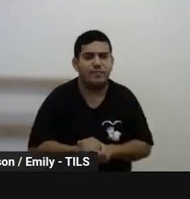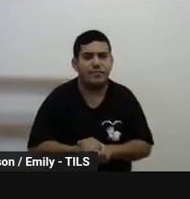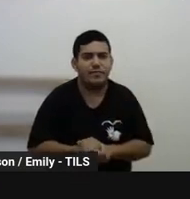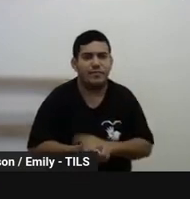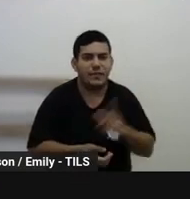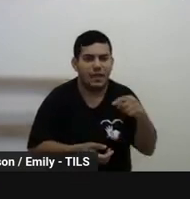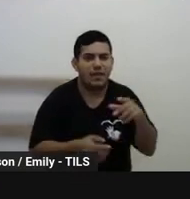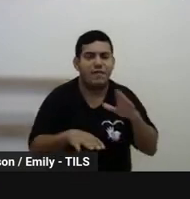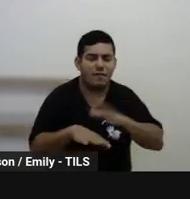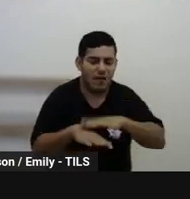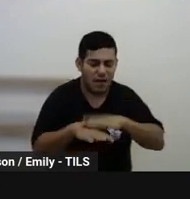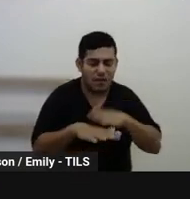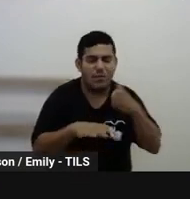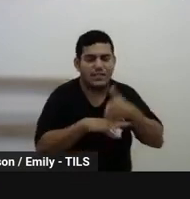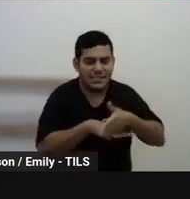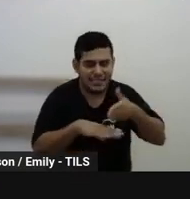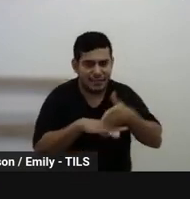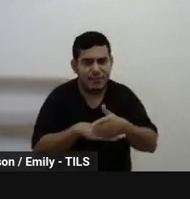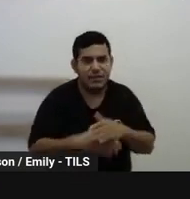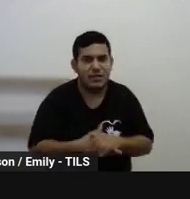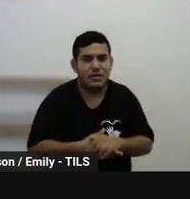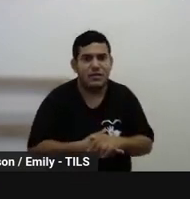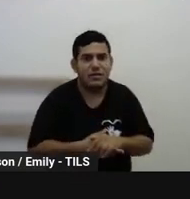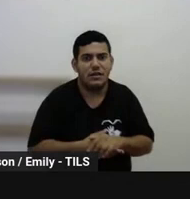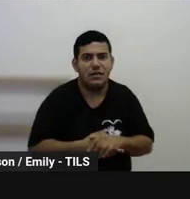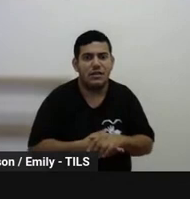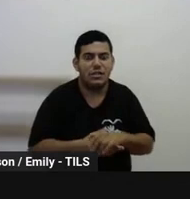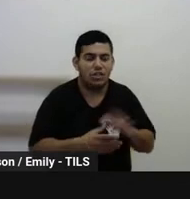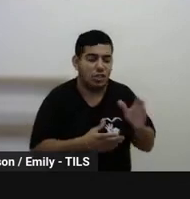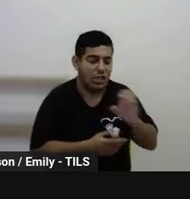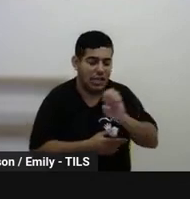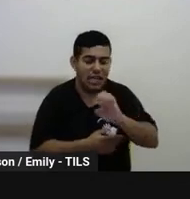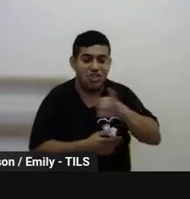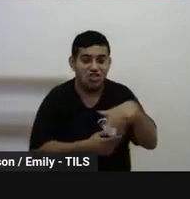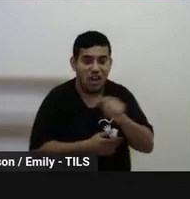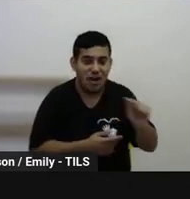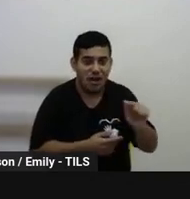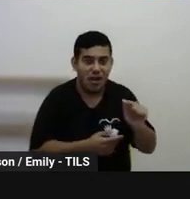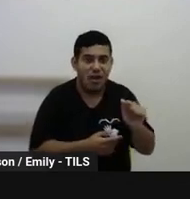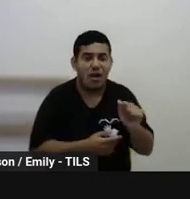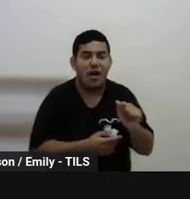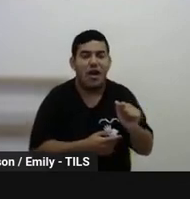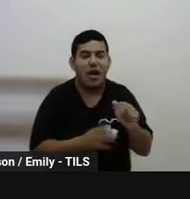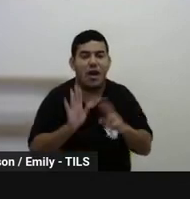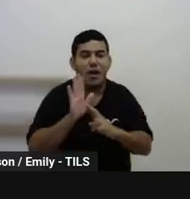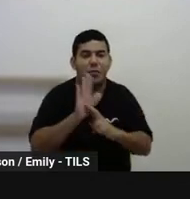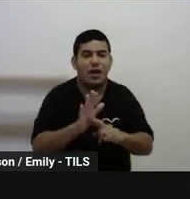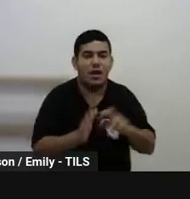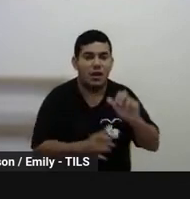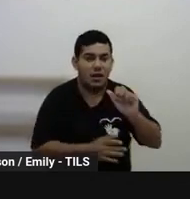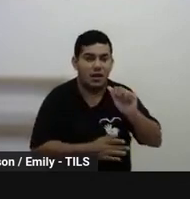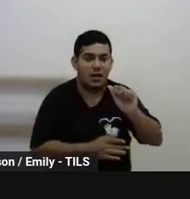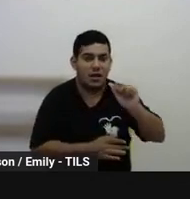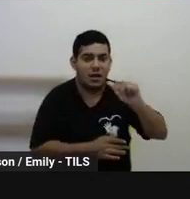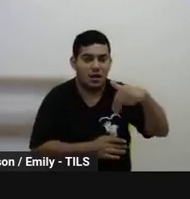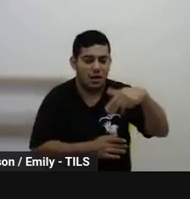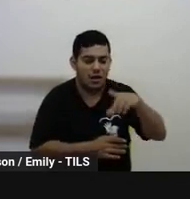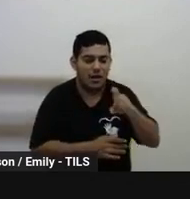ela faz parte dessa comissão interna, da educação de jovens e adultos, a representação é Andrea Quintela,